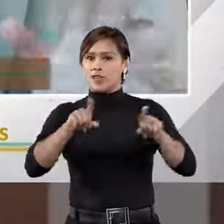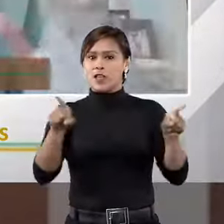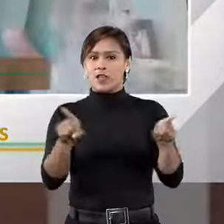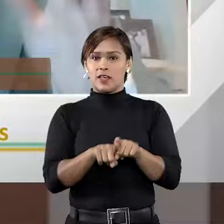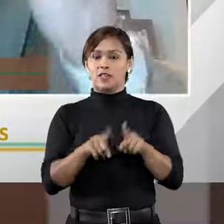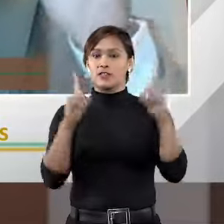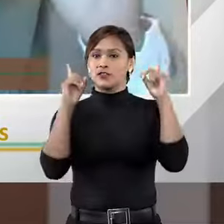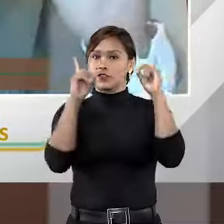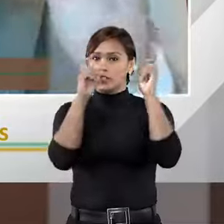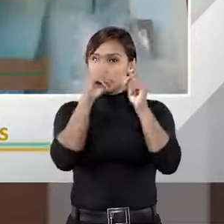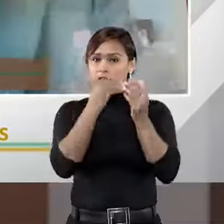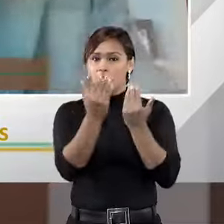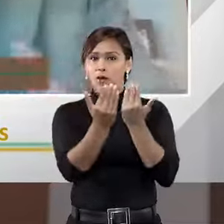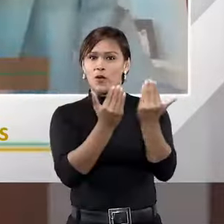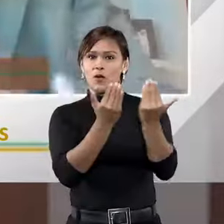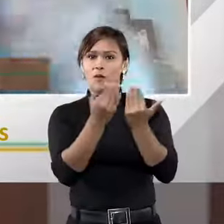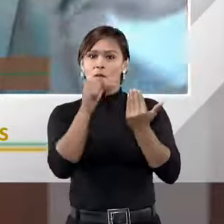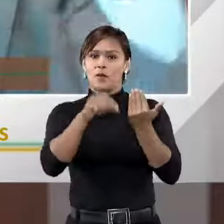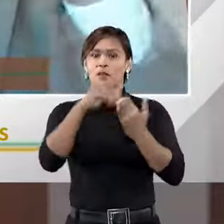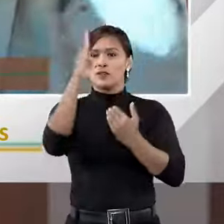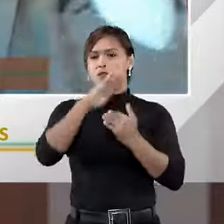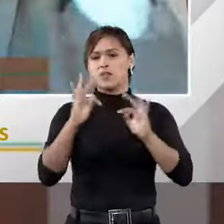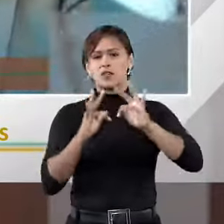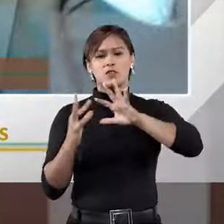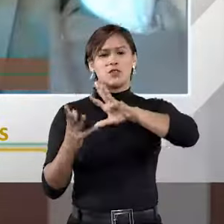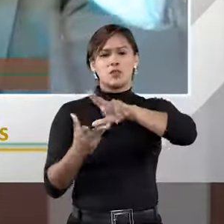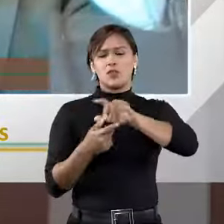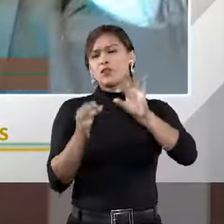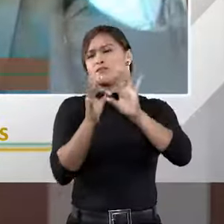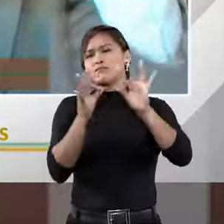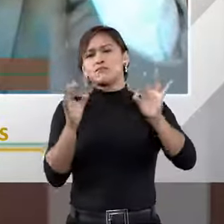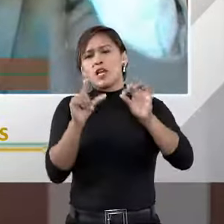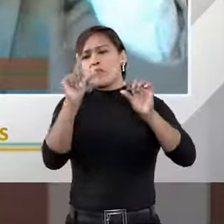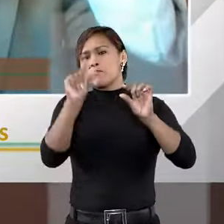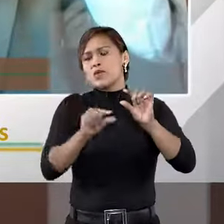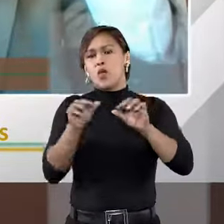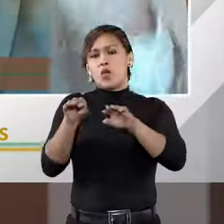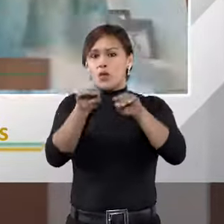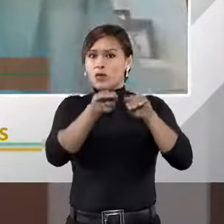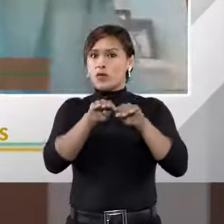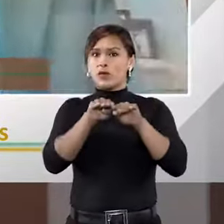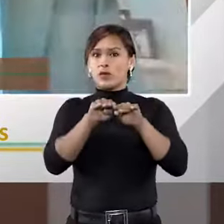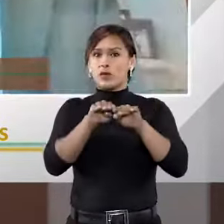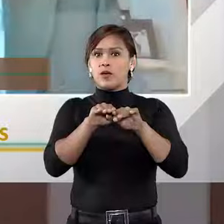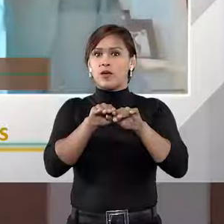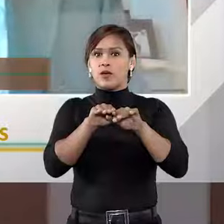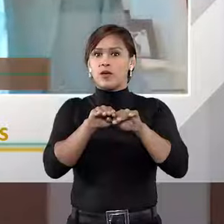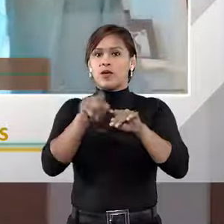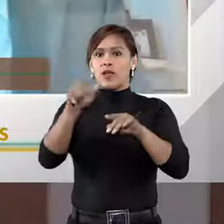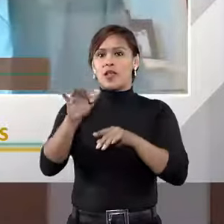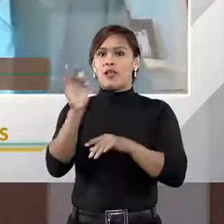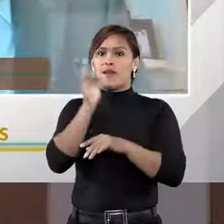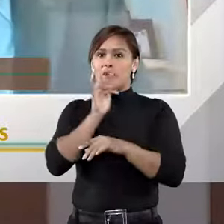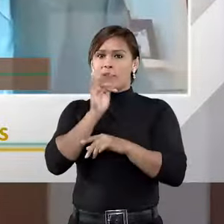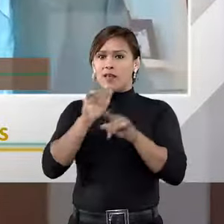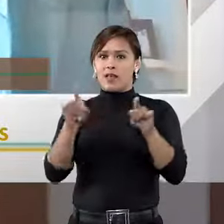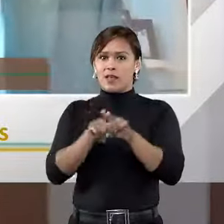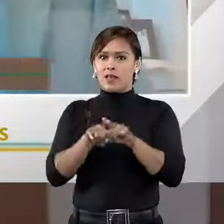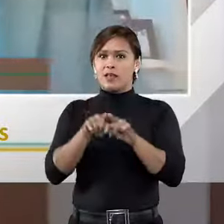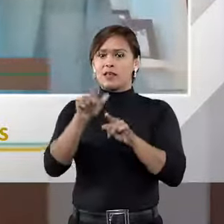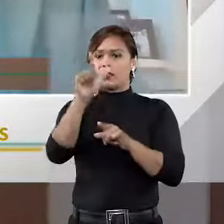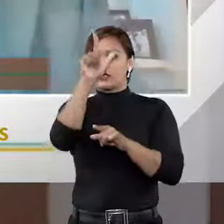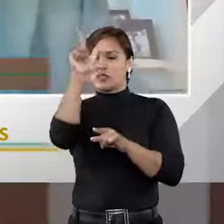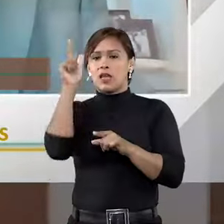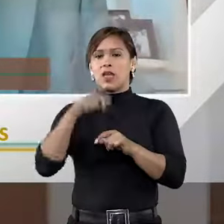isso dificulta um pouco essa comparação no Brasil. No resto do mundo a distância é muito menor quando não é igual. Na Inglaterra, por exemplo, é tão caro ir para o